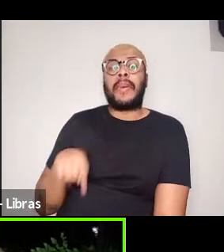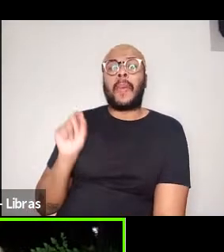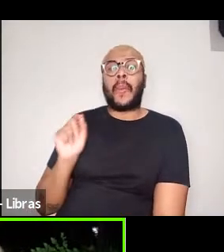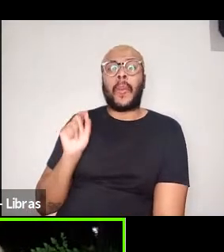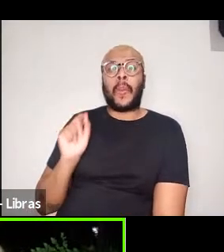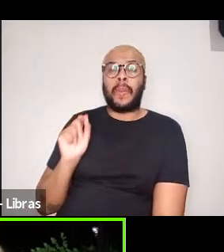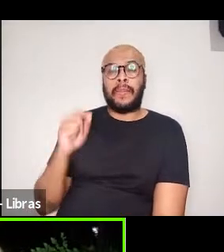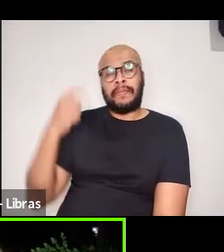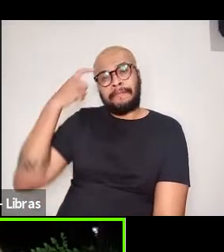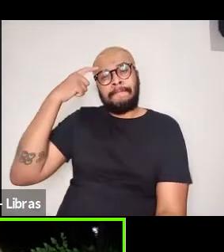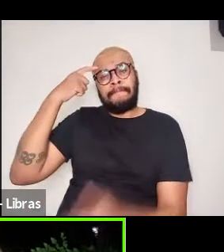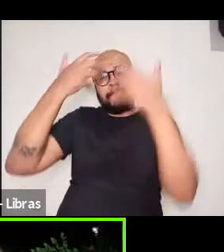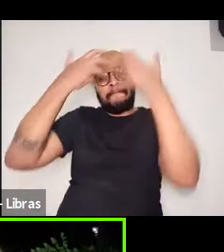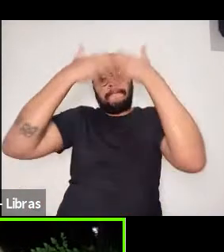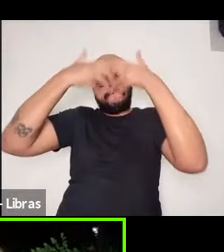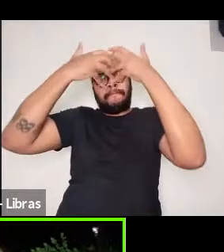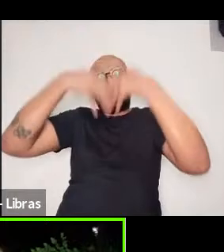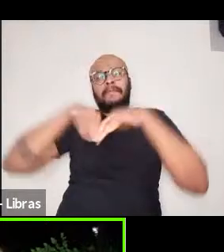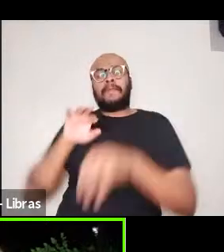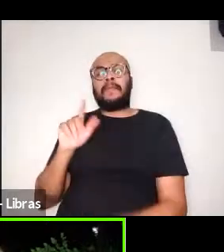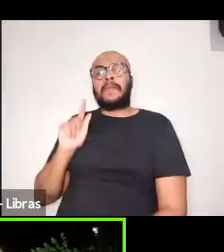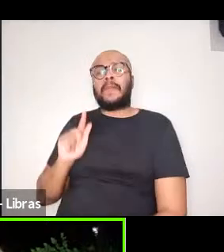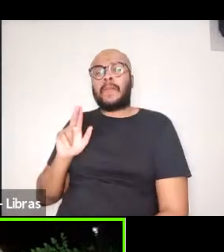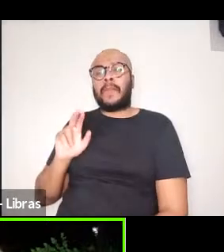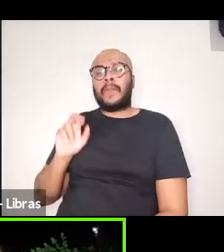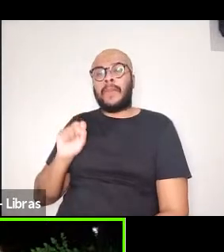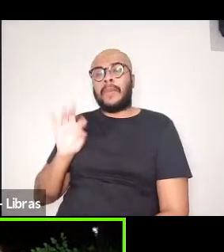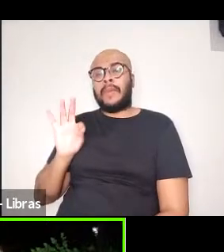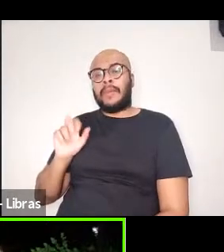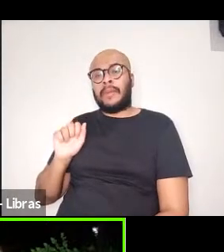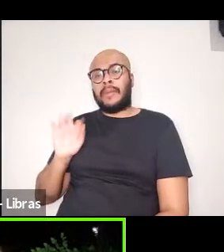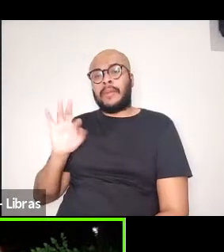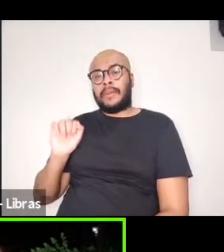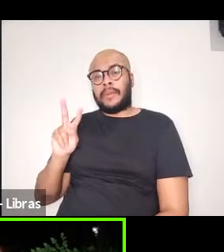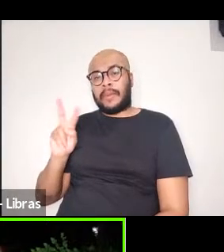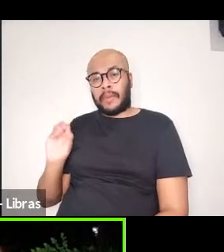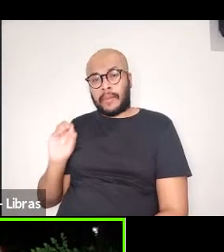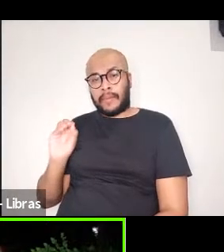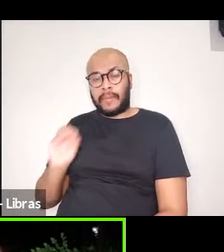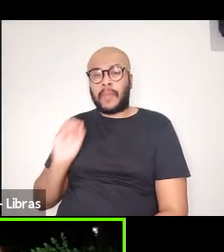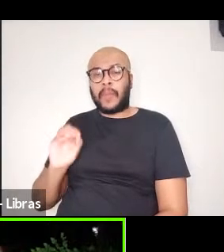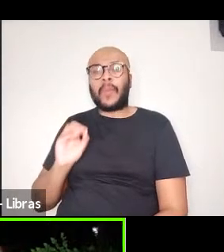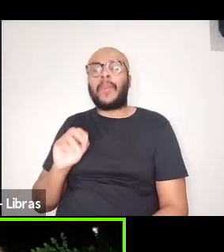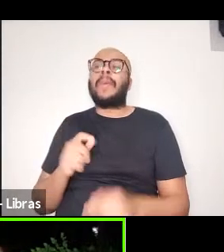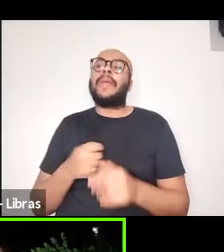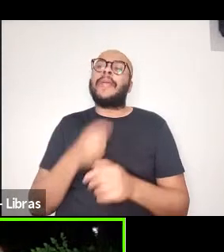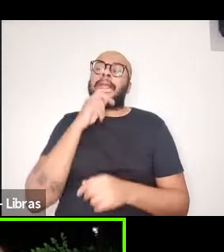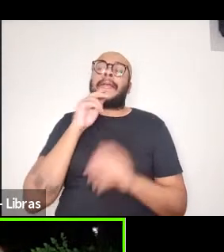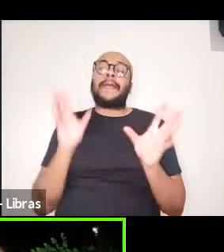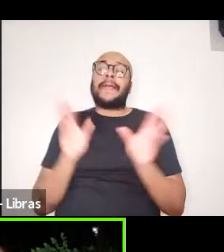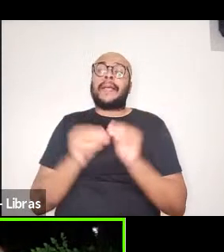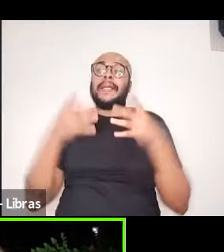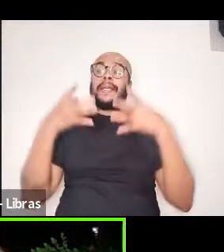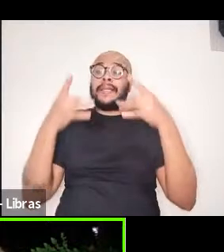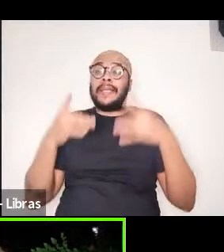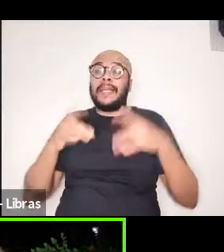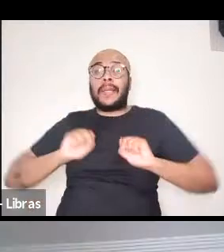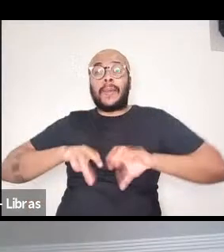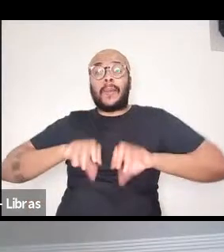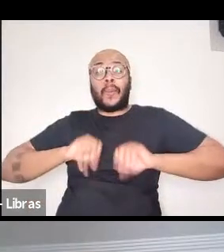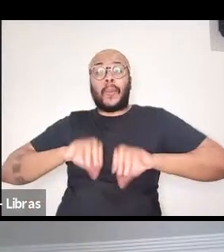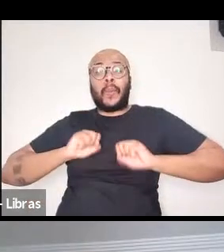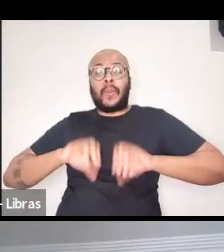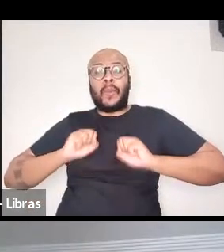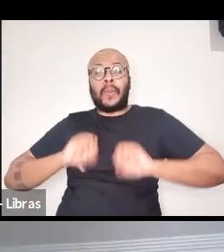pensando assim, Gustavo, até, a ideia da resenha educativa como uma sessão